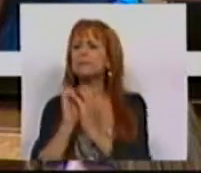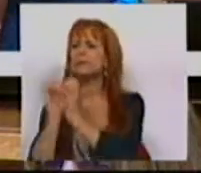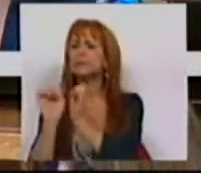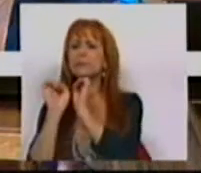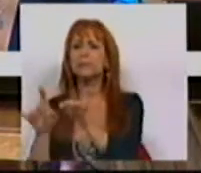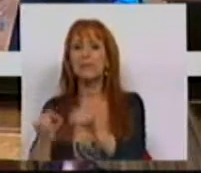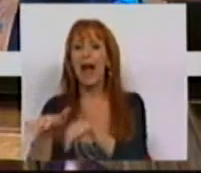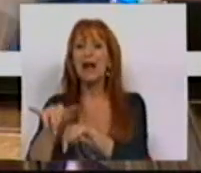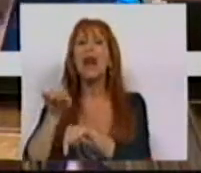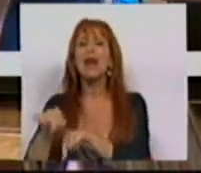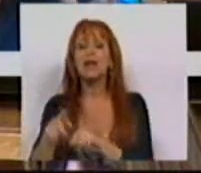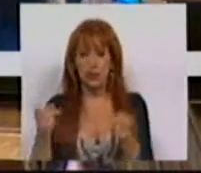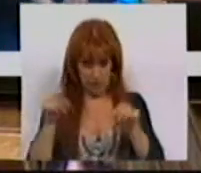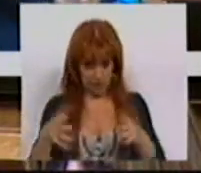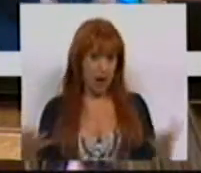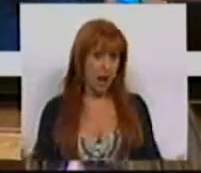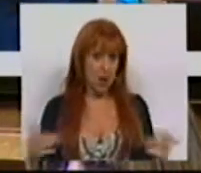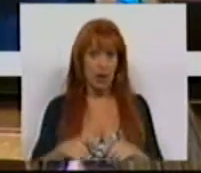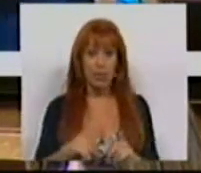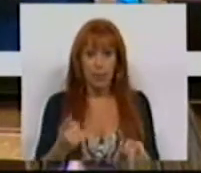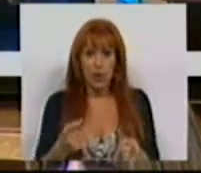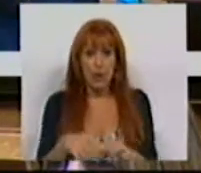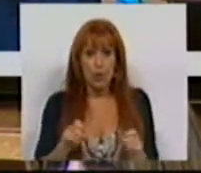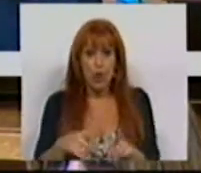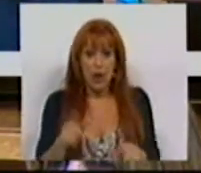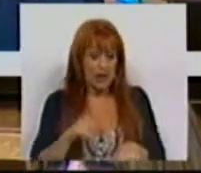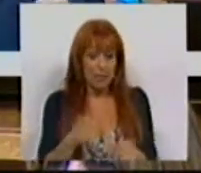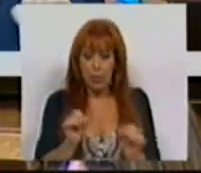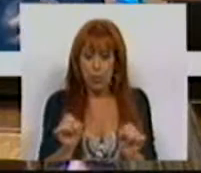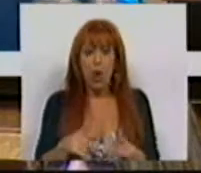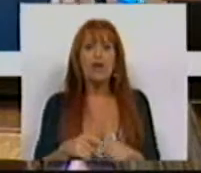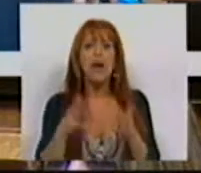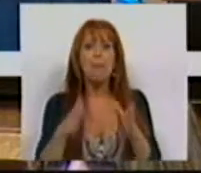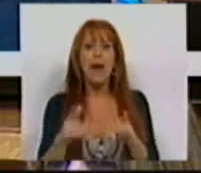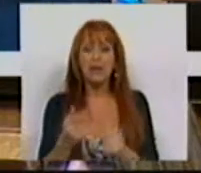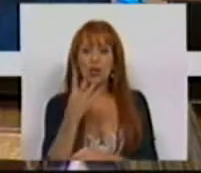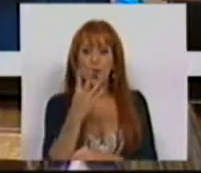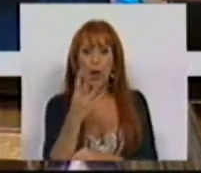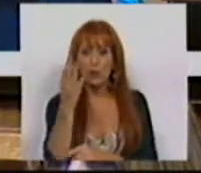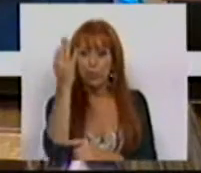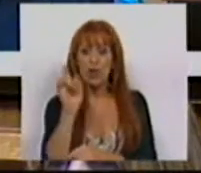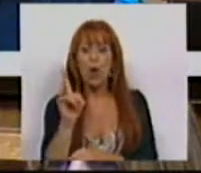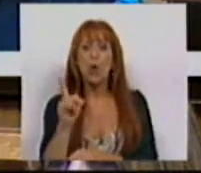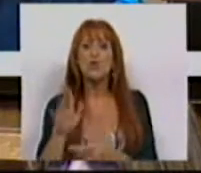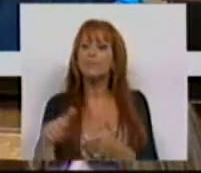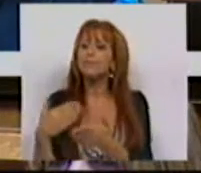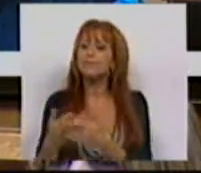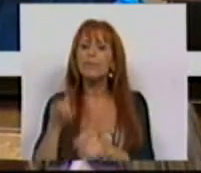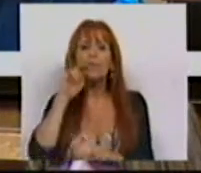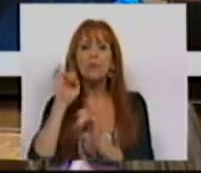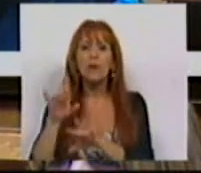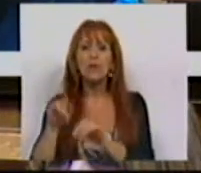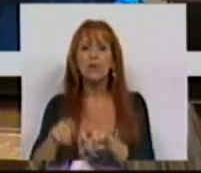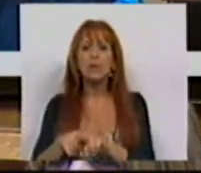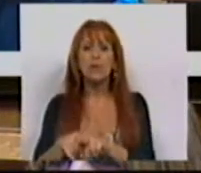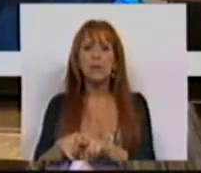dirigido para esta área e também, já agora, uma vez que não tenho muito mais tempo, que parte desses 4% vai ser dirigido para a prevenção